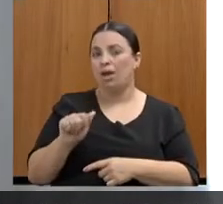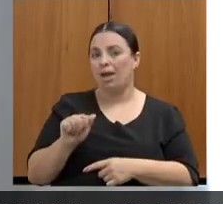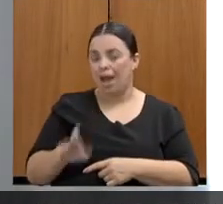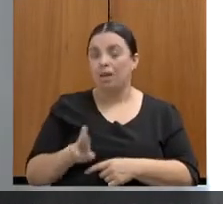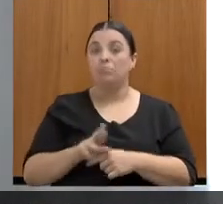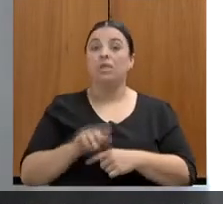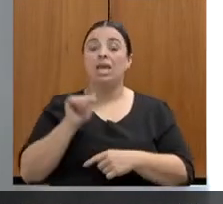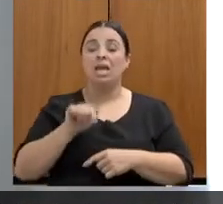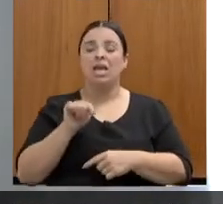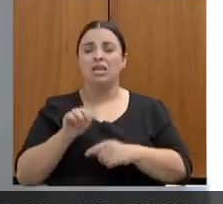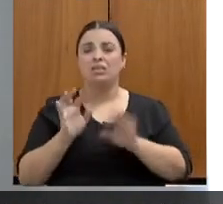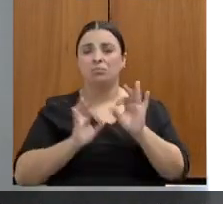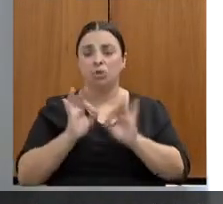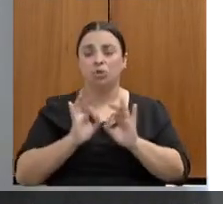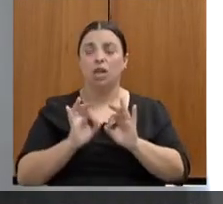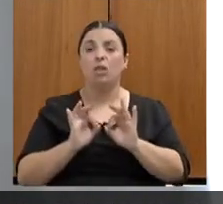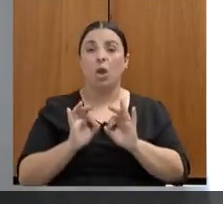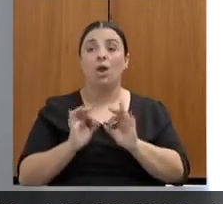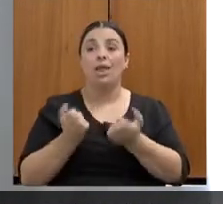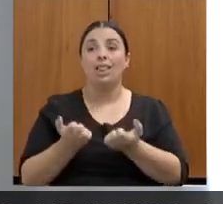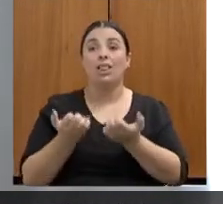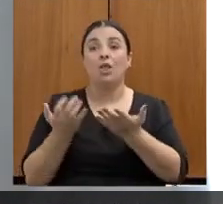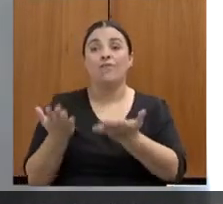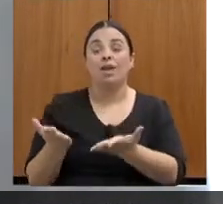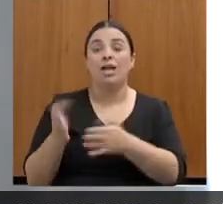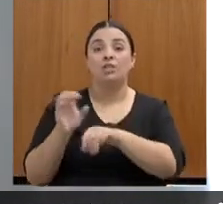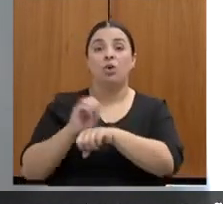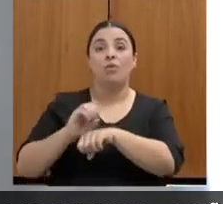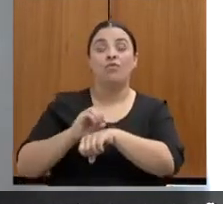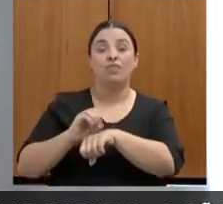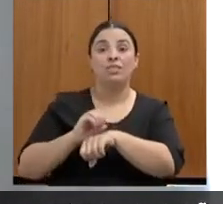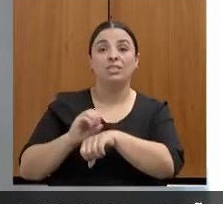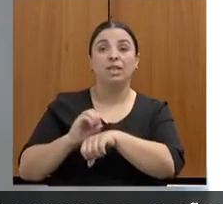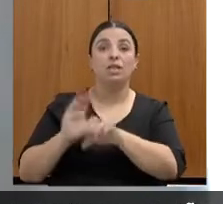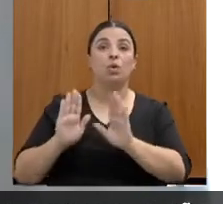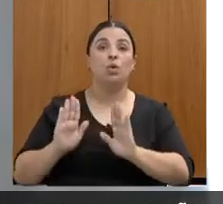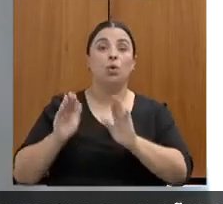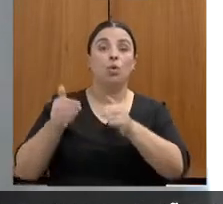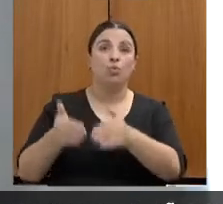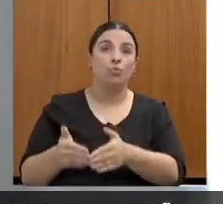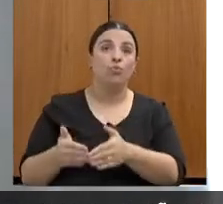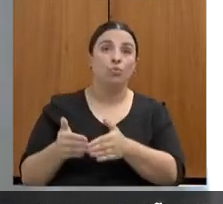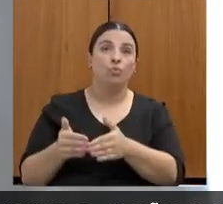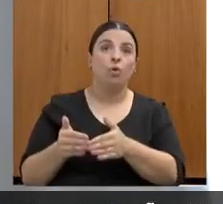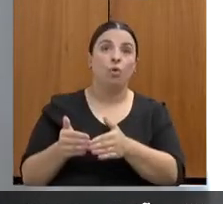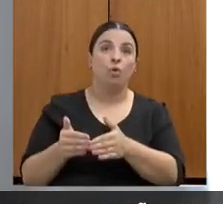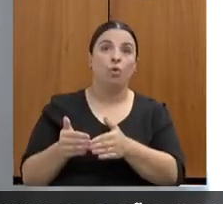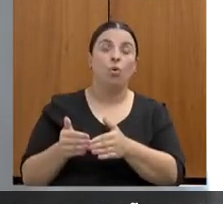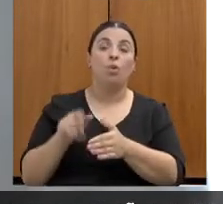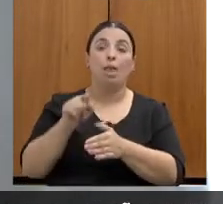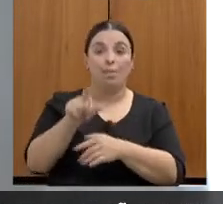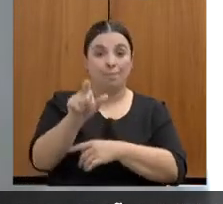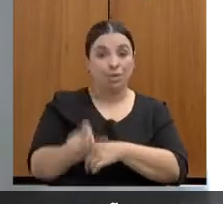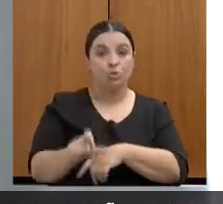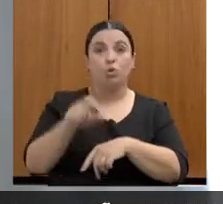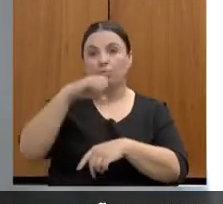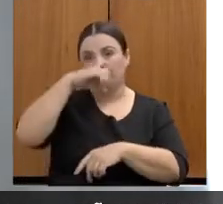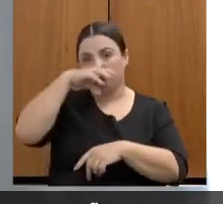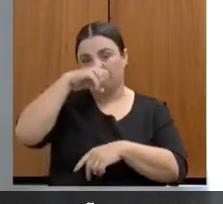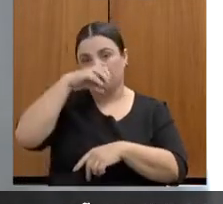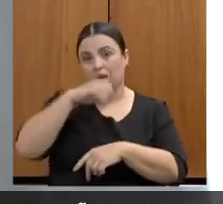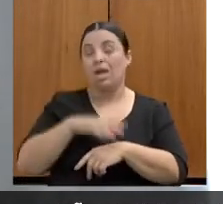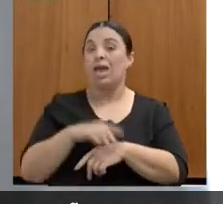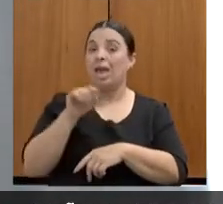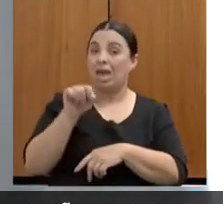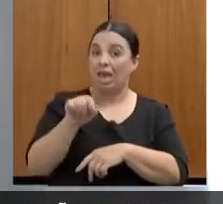é direcionado, são oficinas direcionadas para o agressor. Então, esse agressor